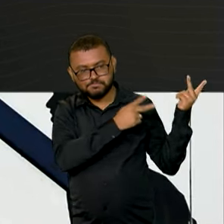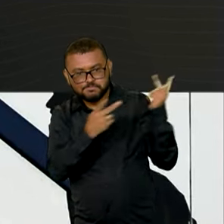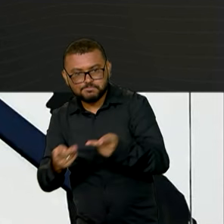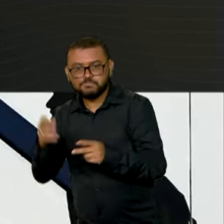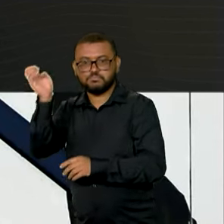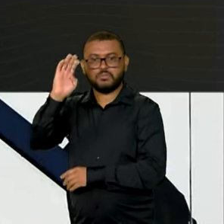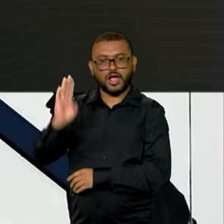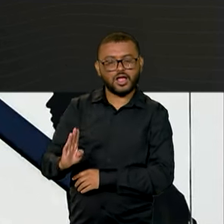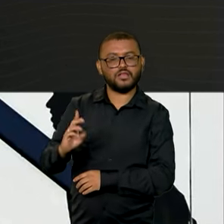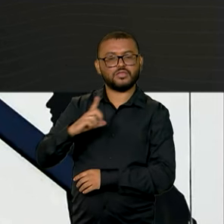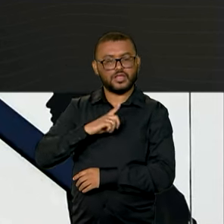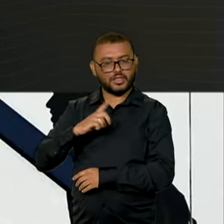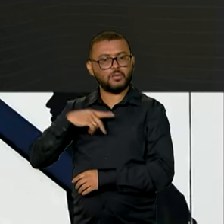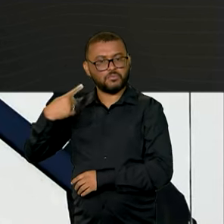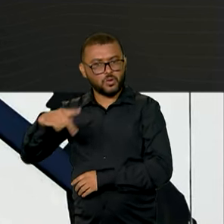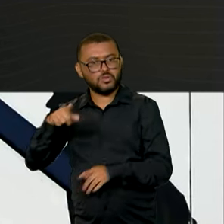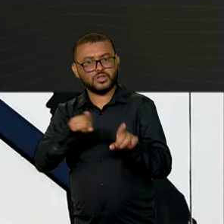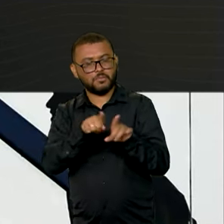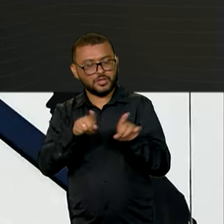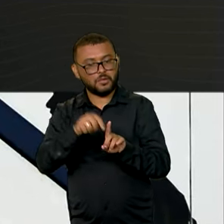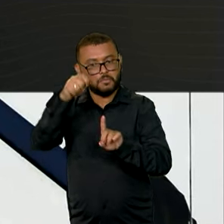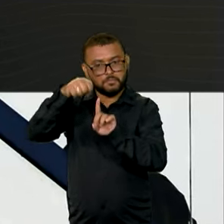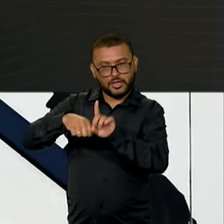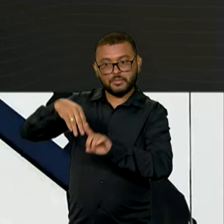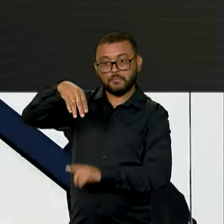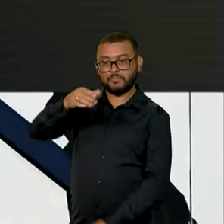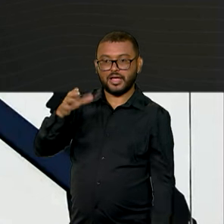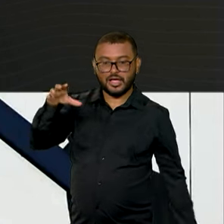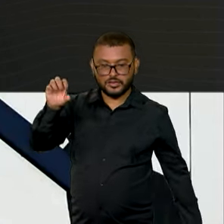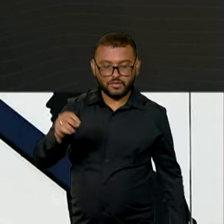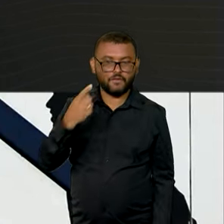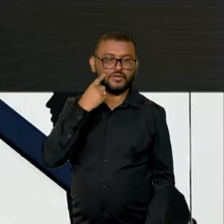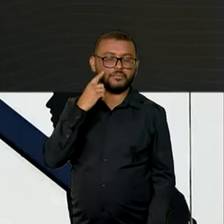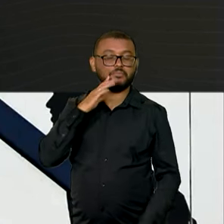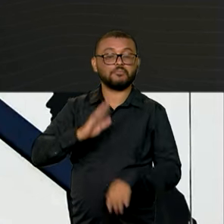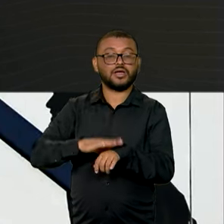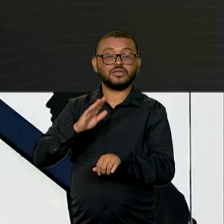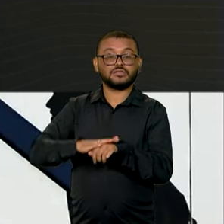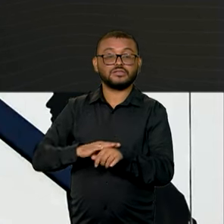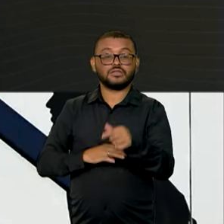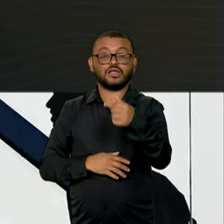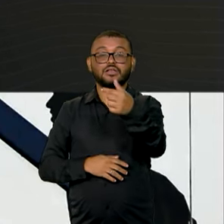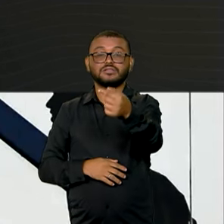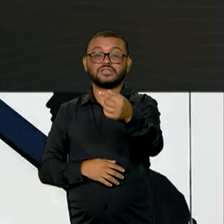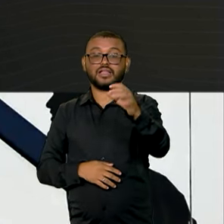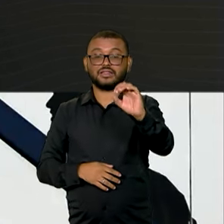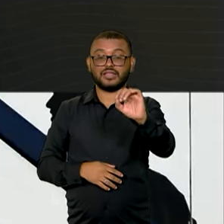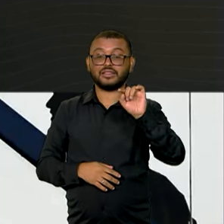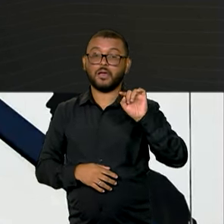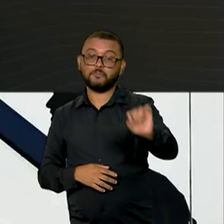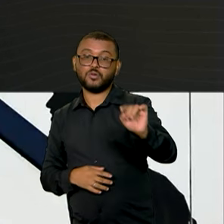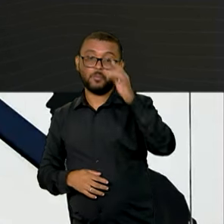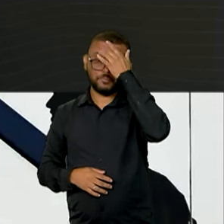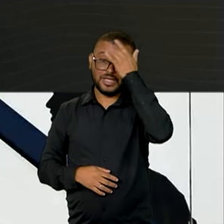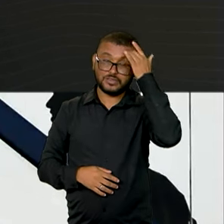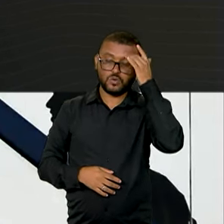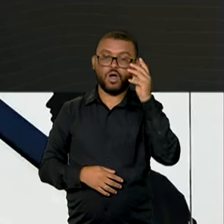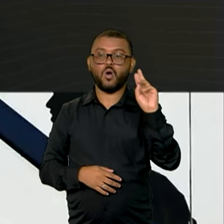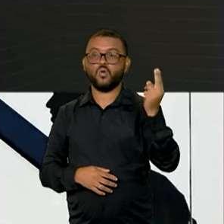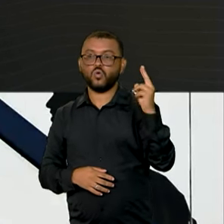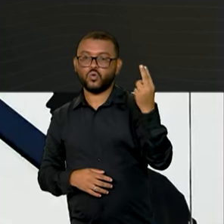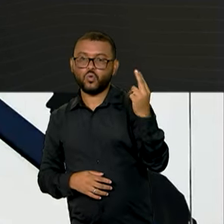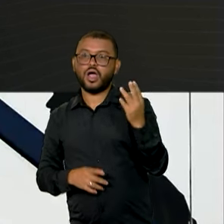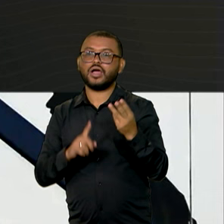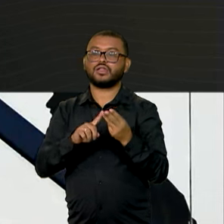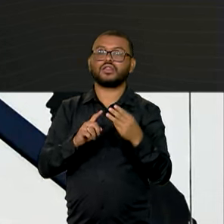para o Brasil em relação a março de 2023. Foram mais de 70 mil uruguaios e 39